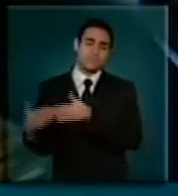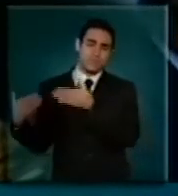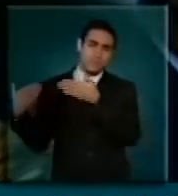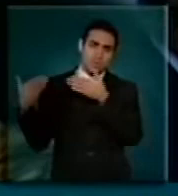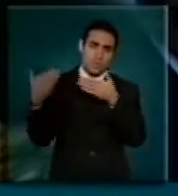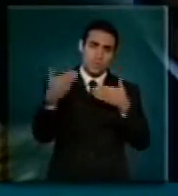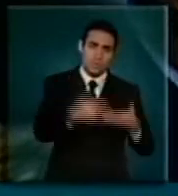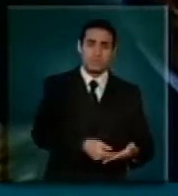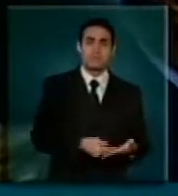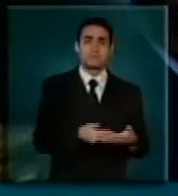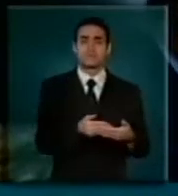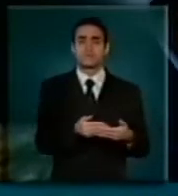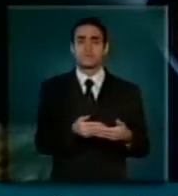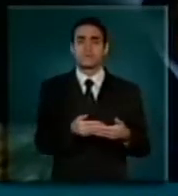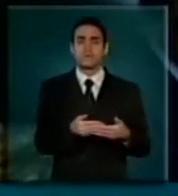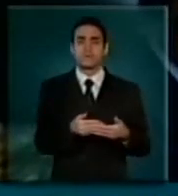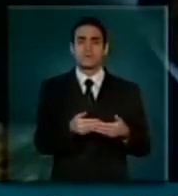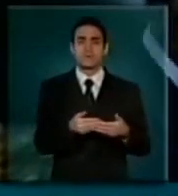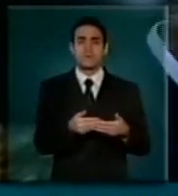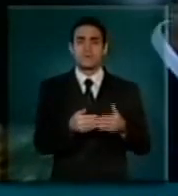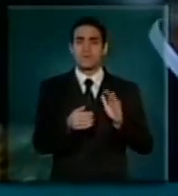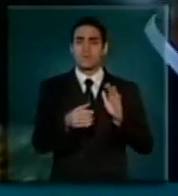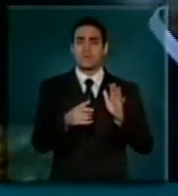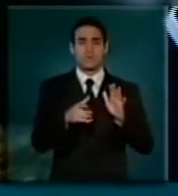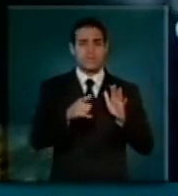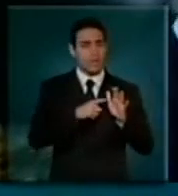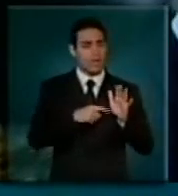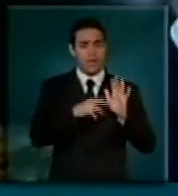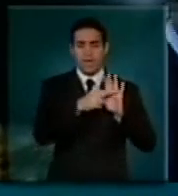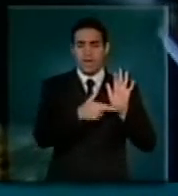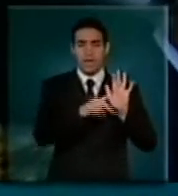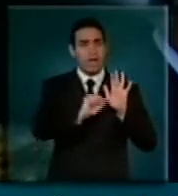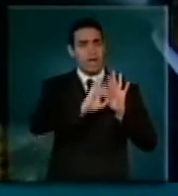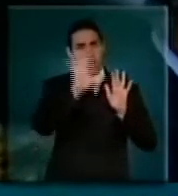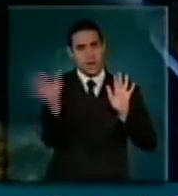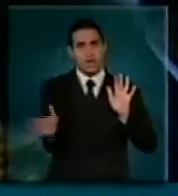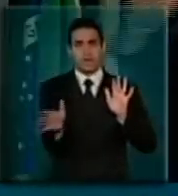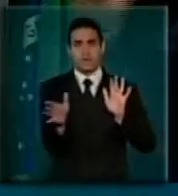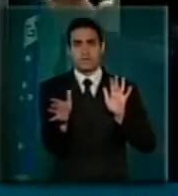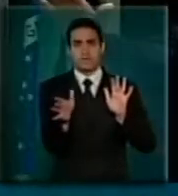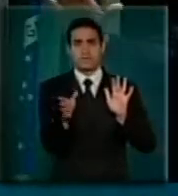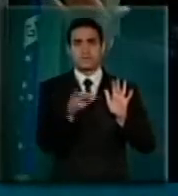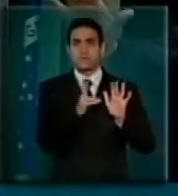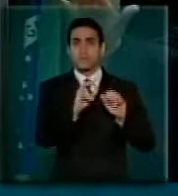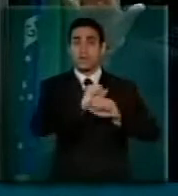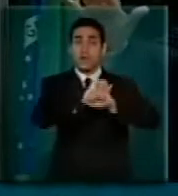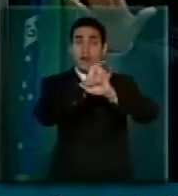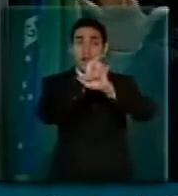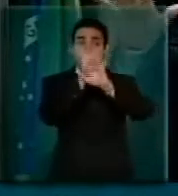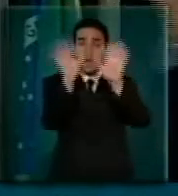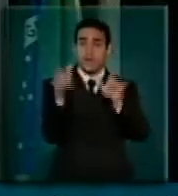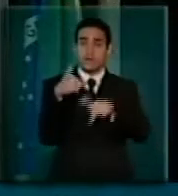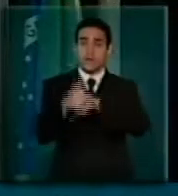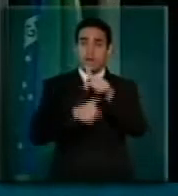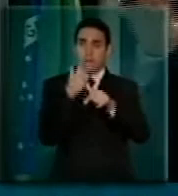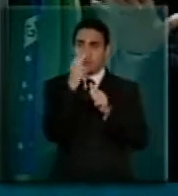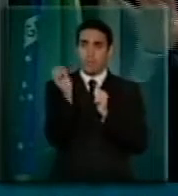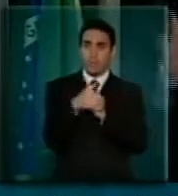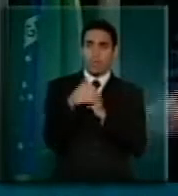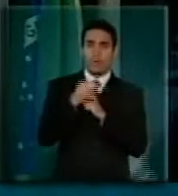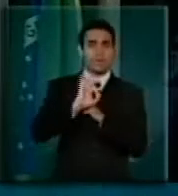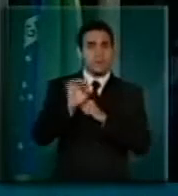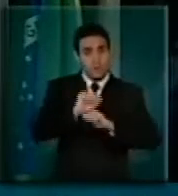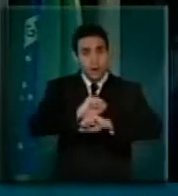com um critério muito claro, a absoluta transparência do que era